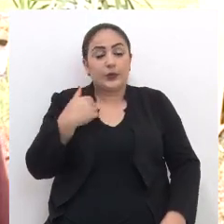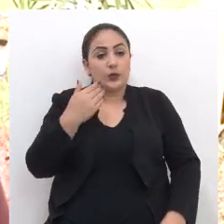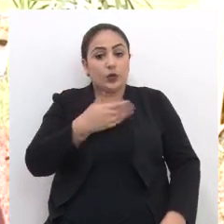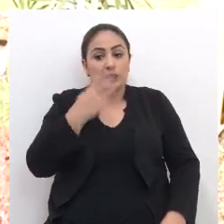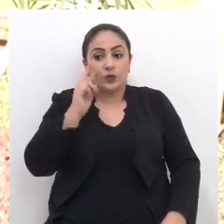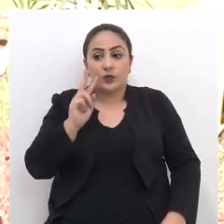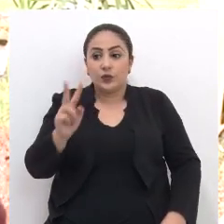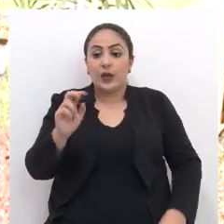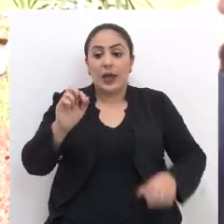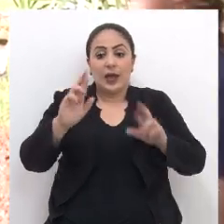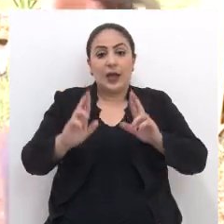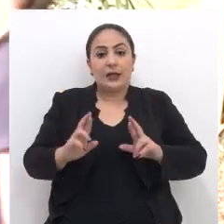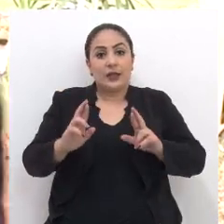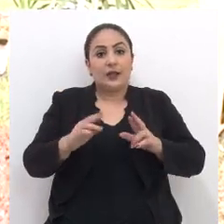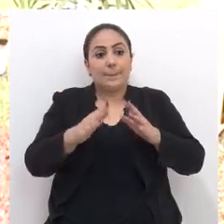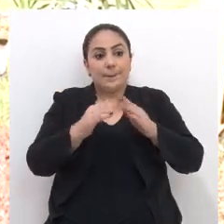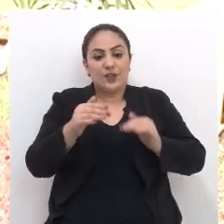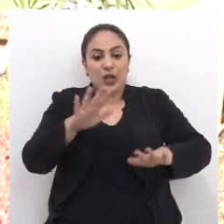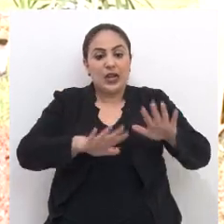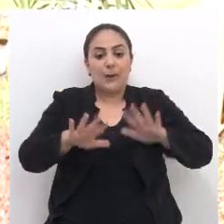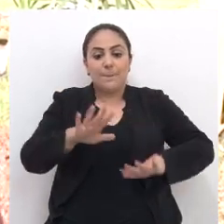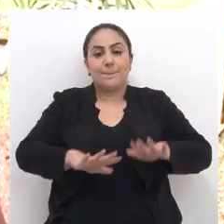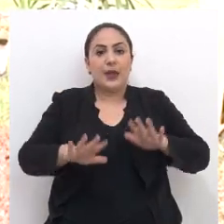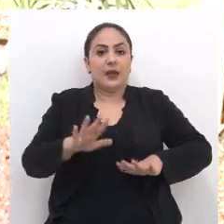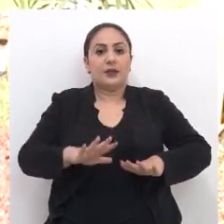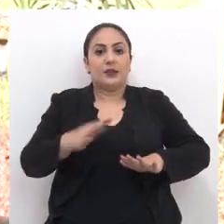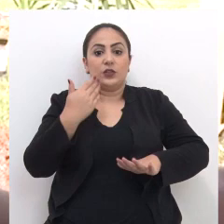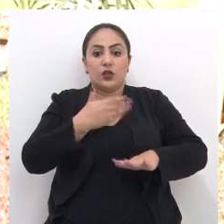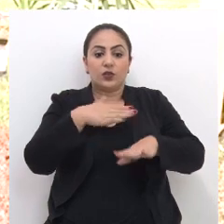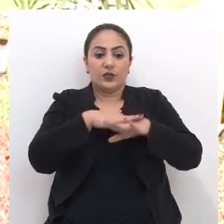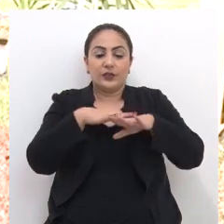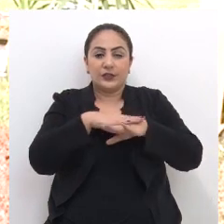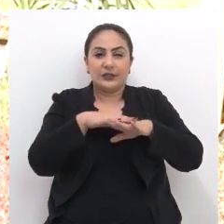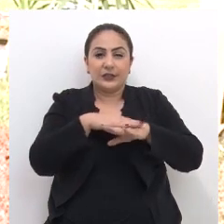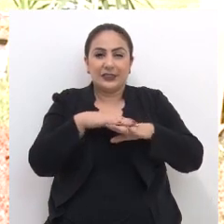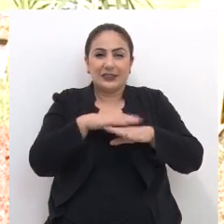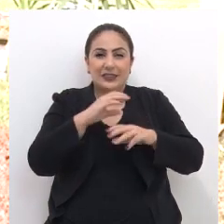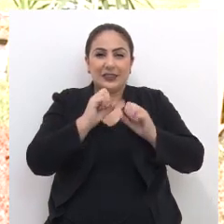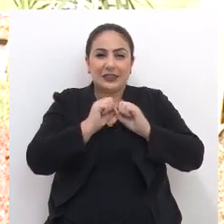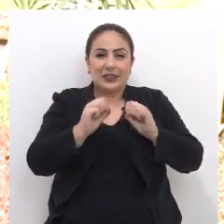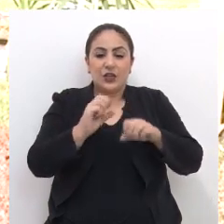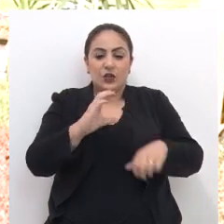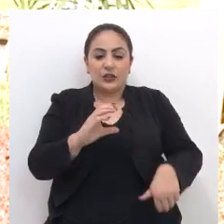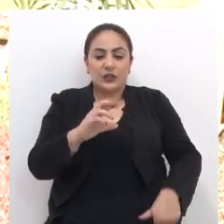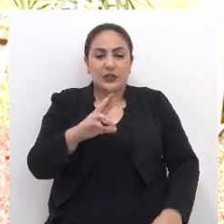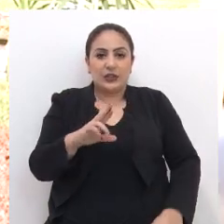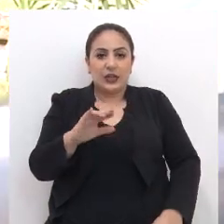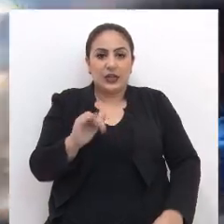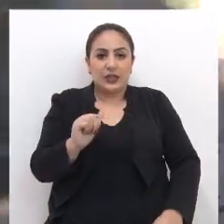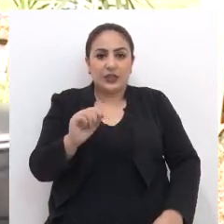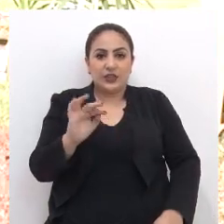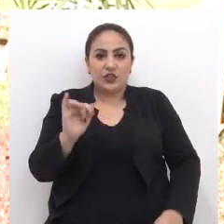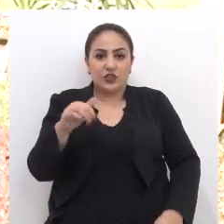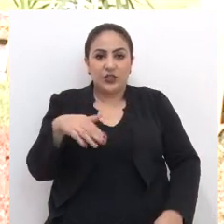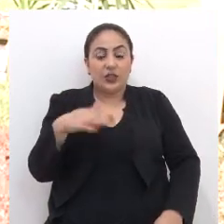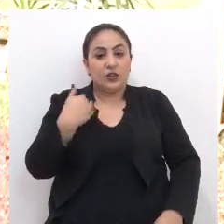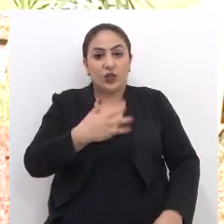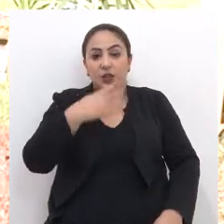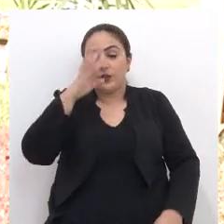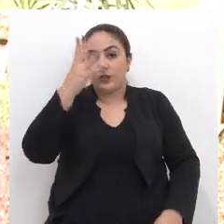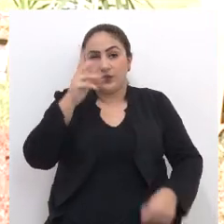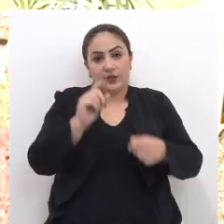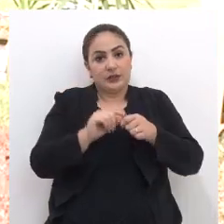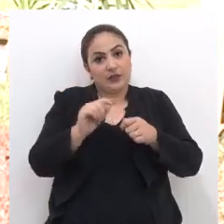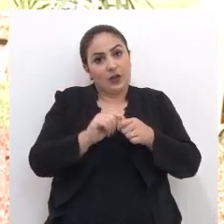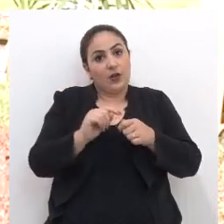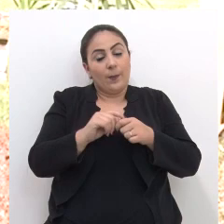município. Aí nós viemos olhar a área nela, pediu uma limpeza e nós conversamos com o secretário Christian aqui, com o secretário Bordinho e resolvemos